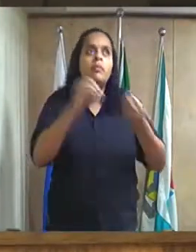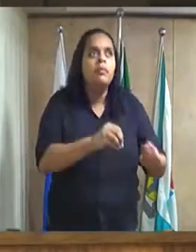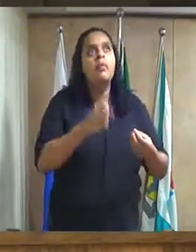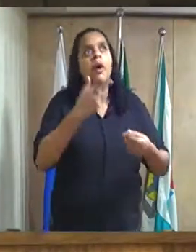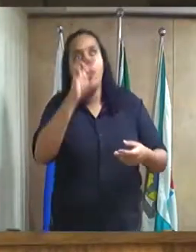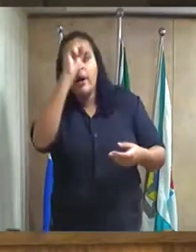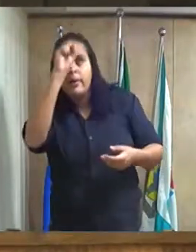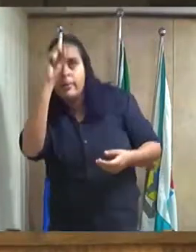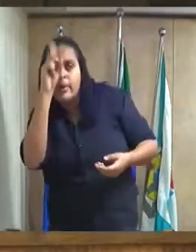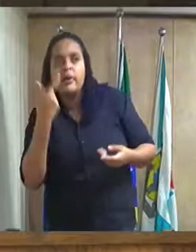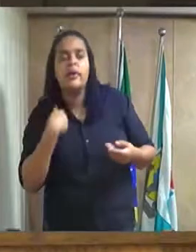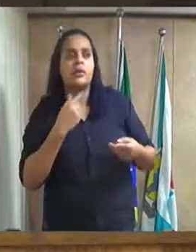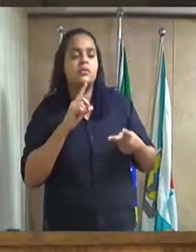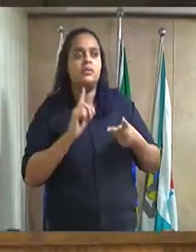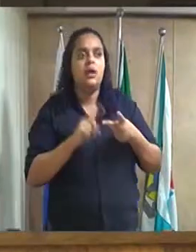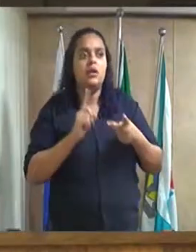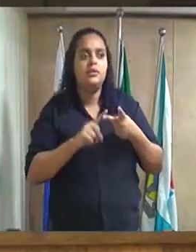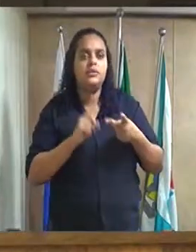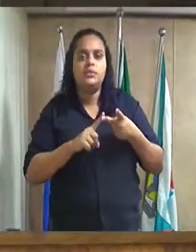de saúde,